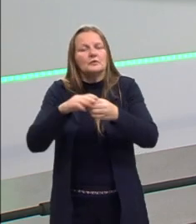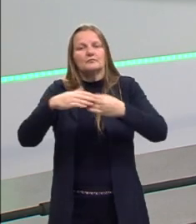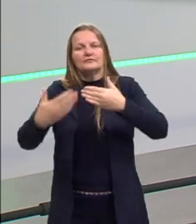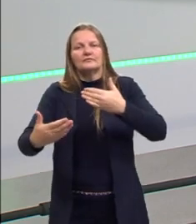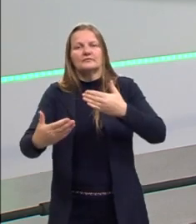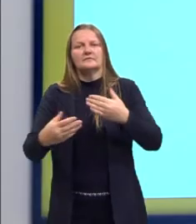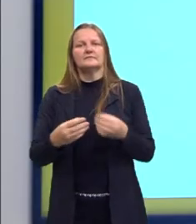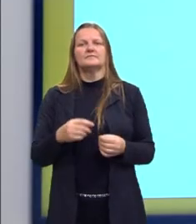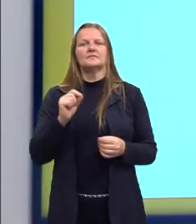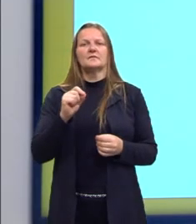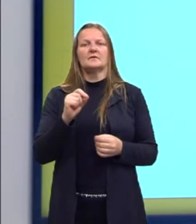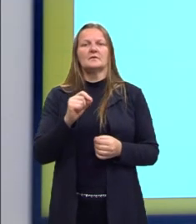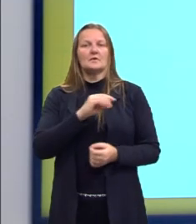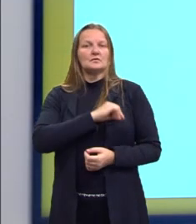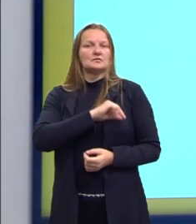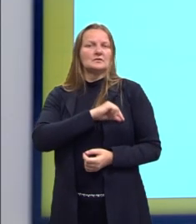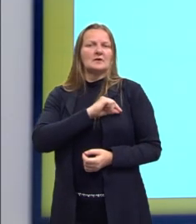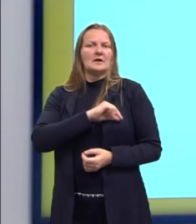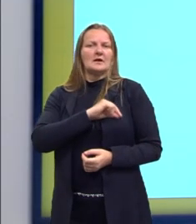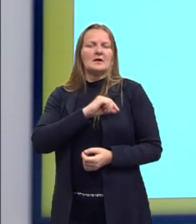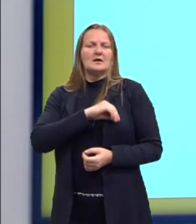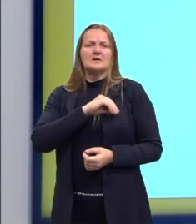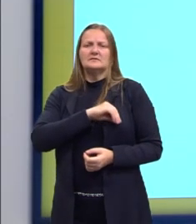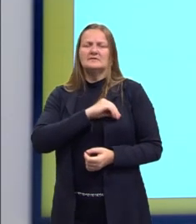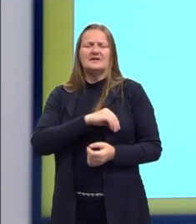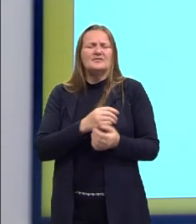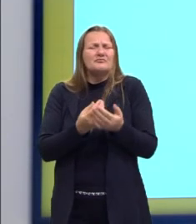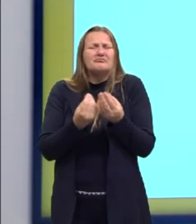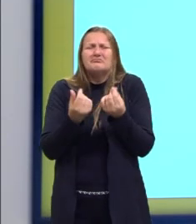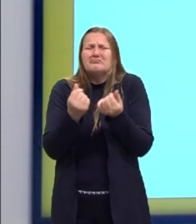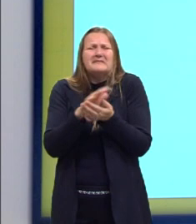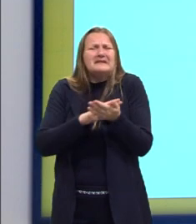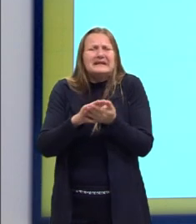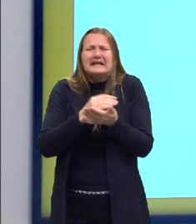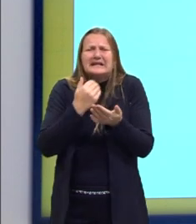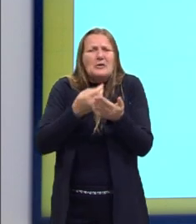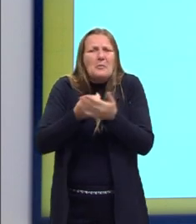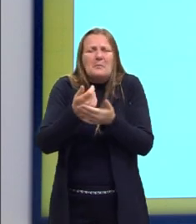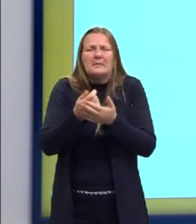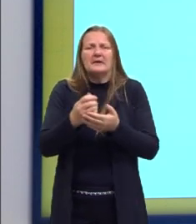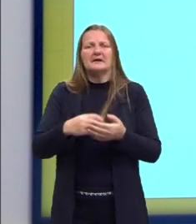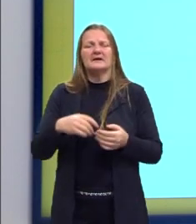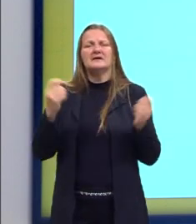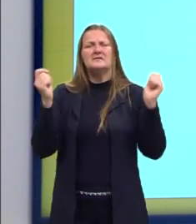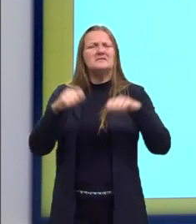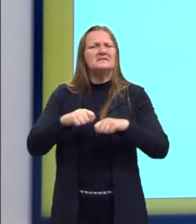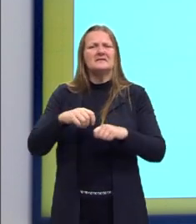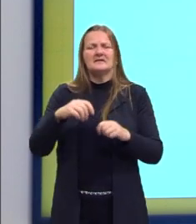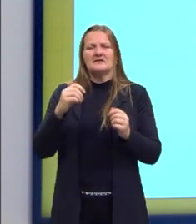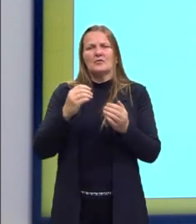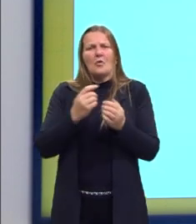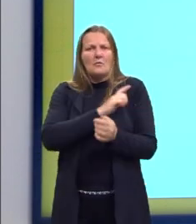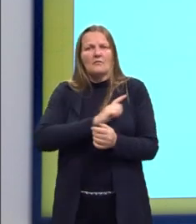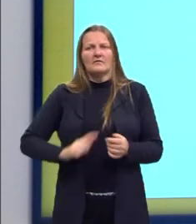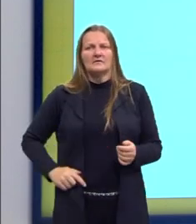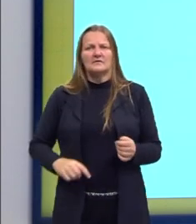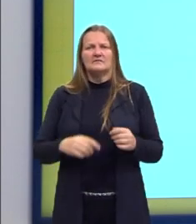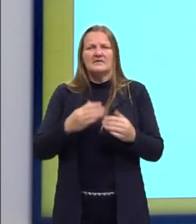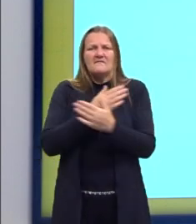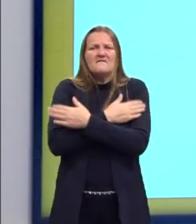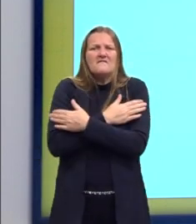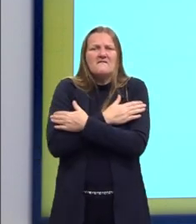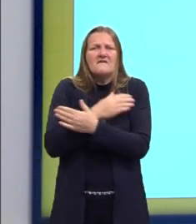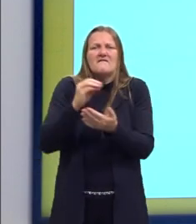aviltamento dos salários, aquele salário que já não compra nada, incapacidade governamental, desemprego e crescente